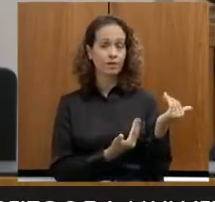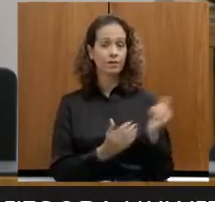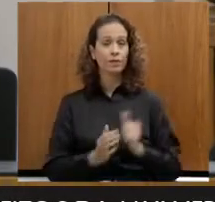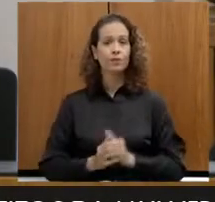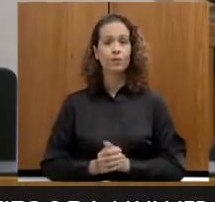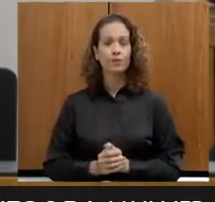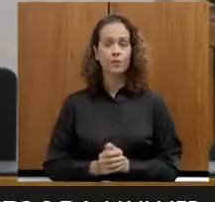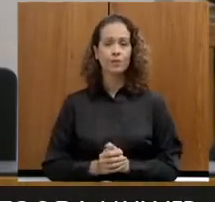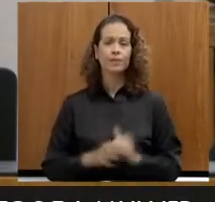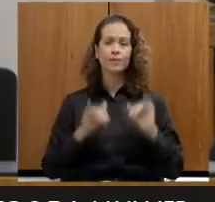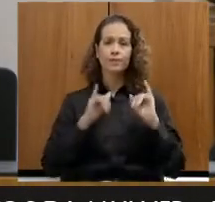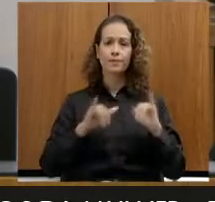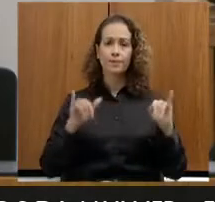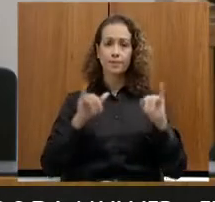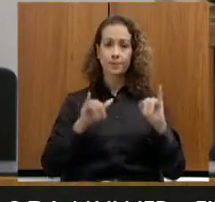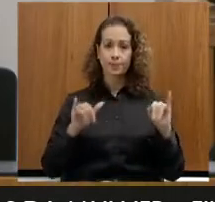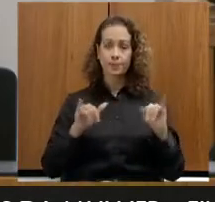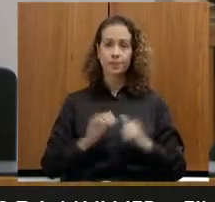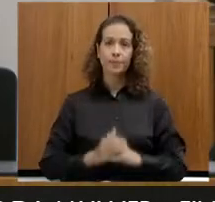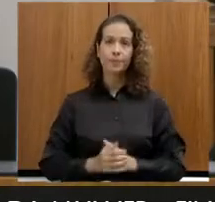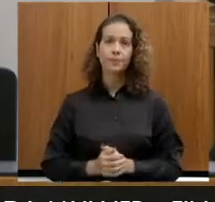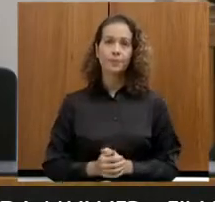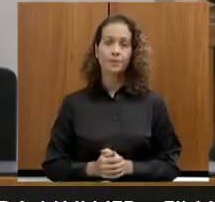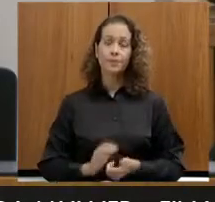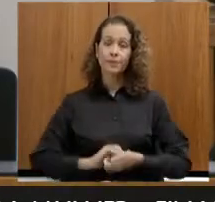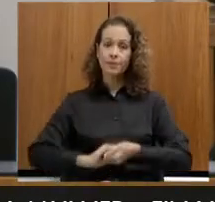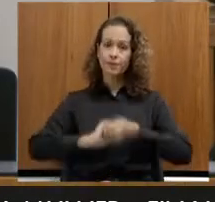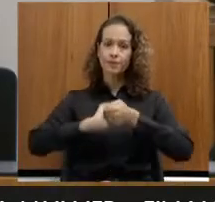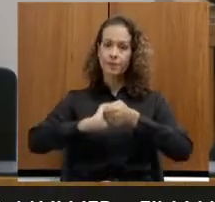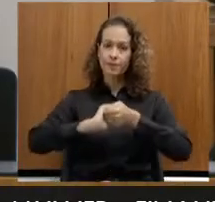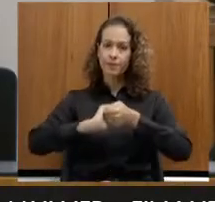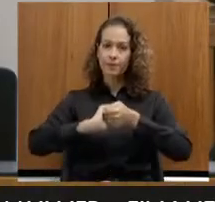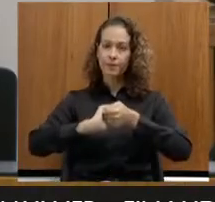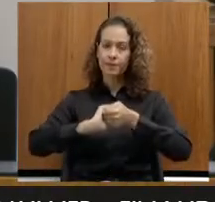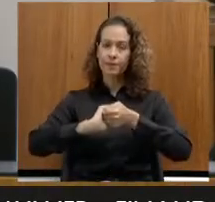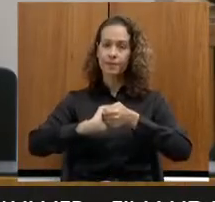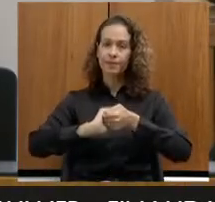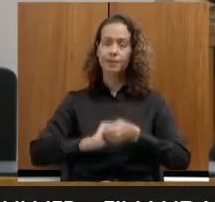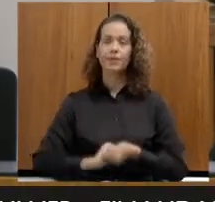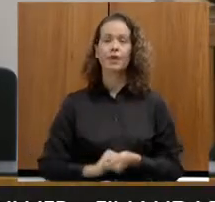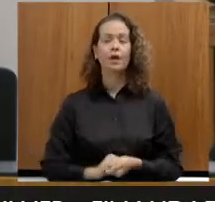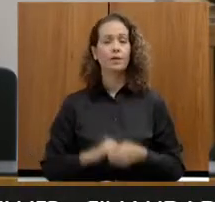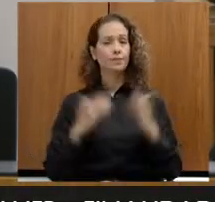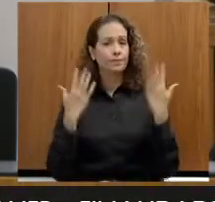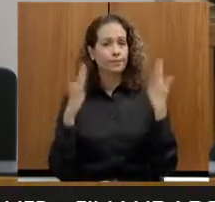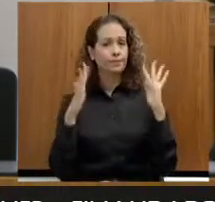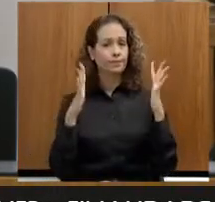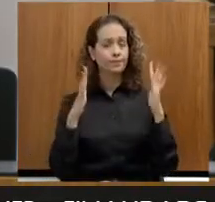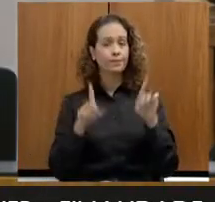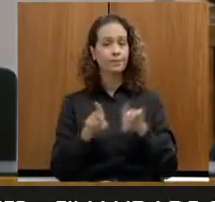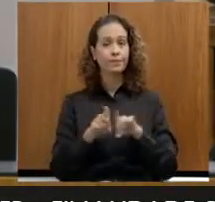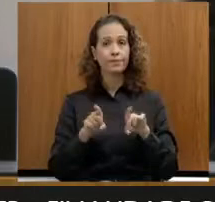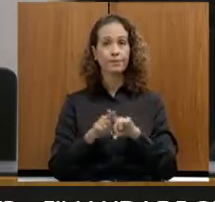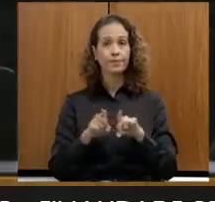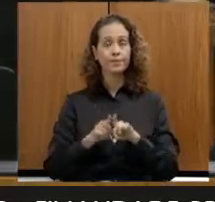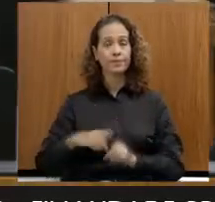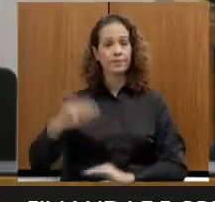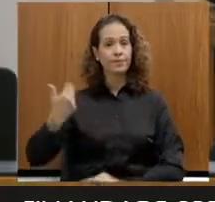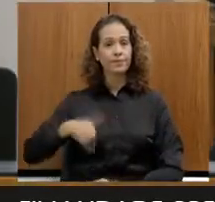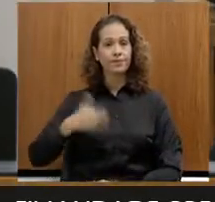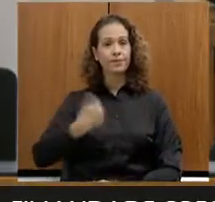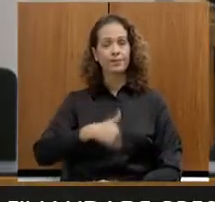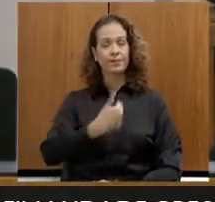deixar de dar, de cumprimentar e dar os parabéns ao Clube Atlético Mineiro,